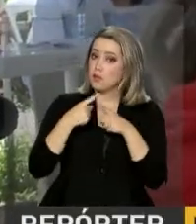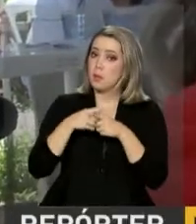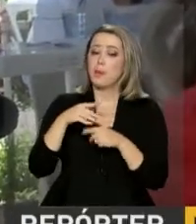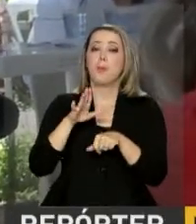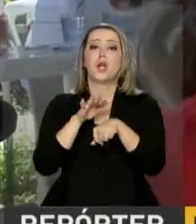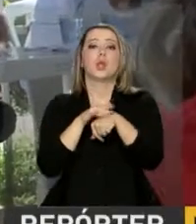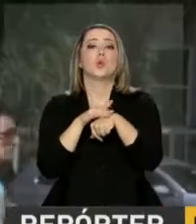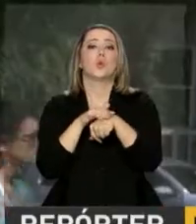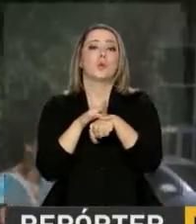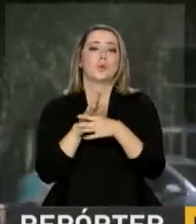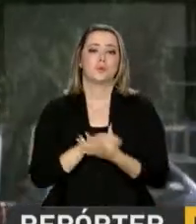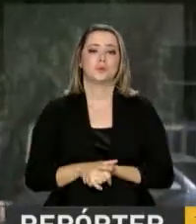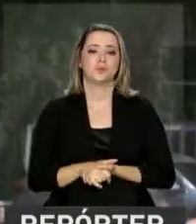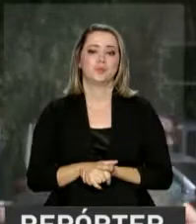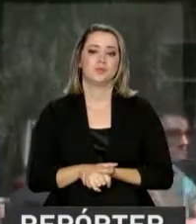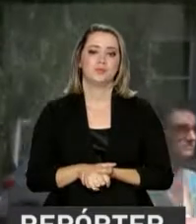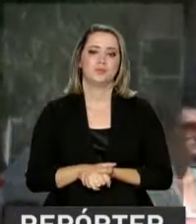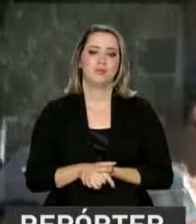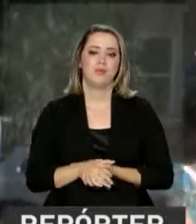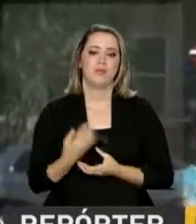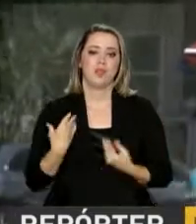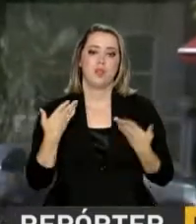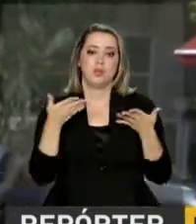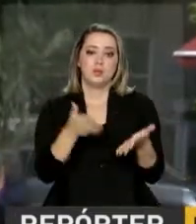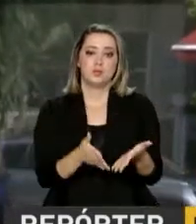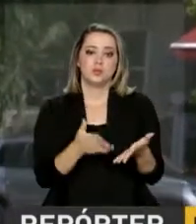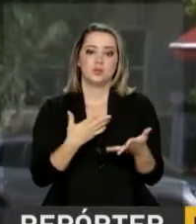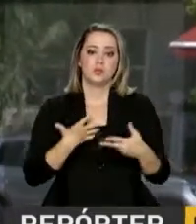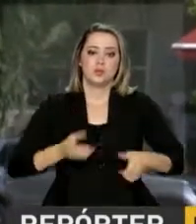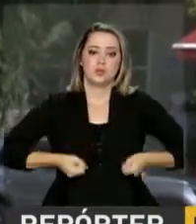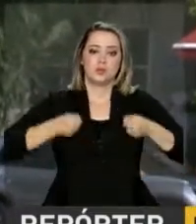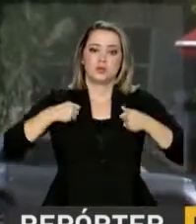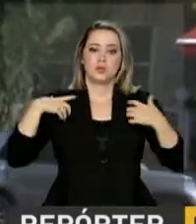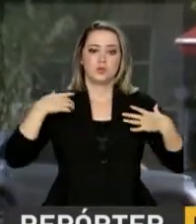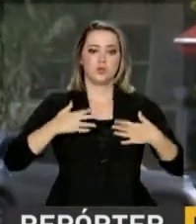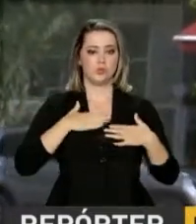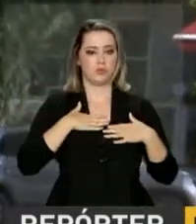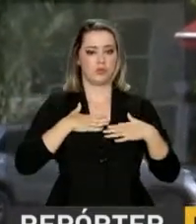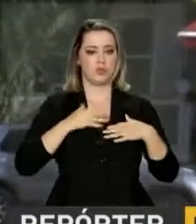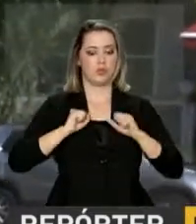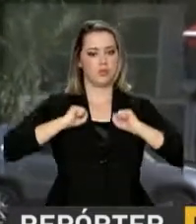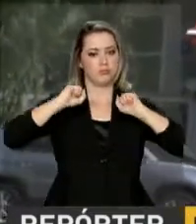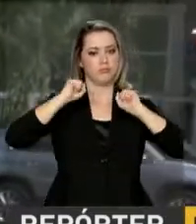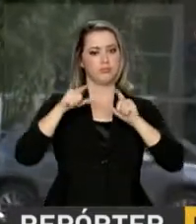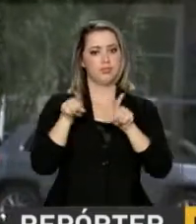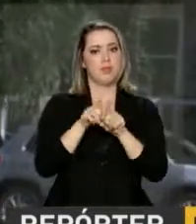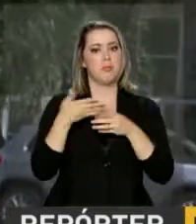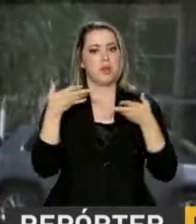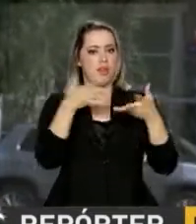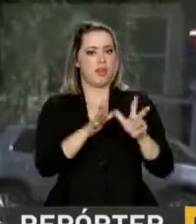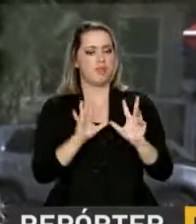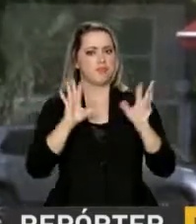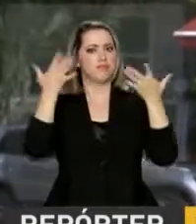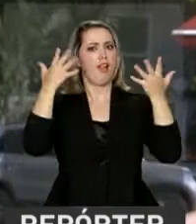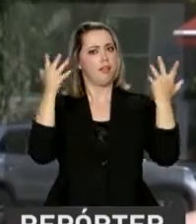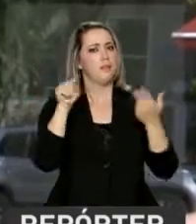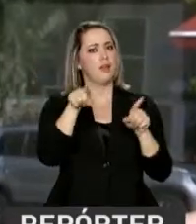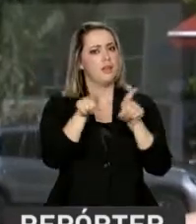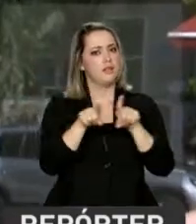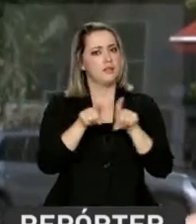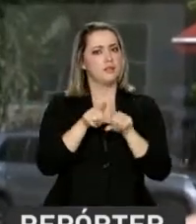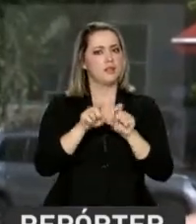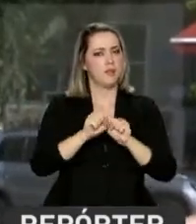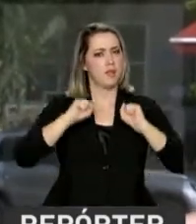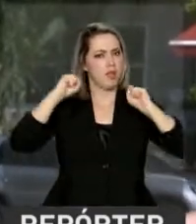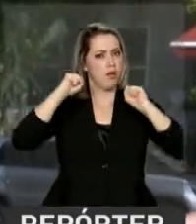dói. Eu entrei nessa de colocar a roupinha de super-herói para ela entrar no clima mesmo e ficar